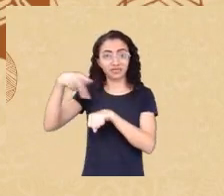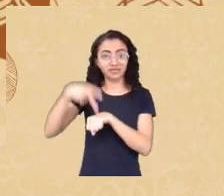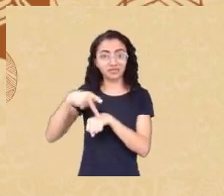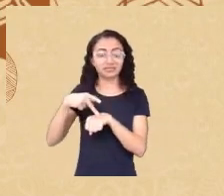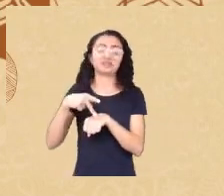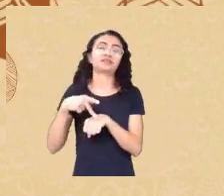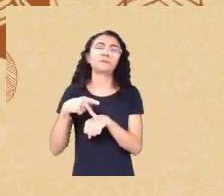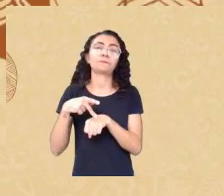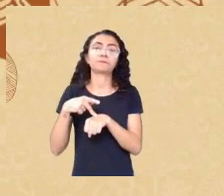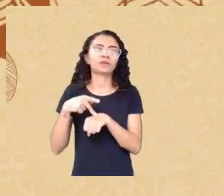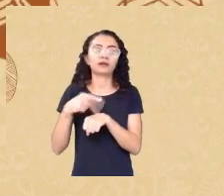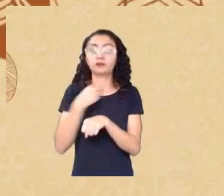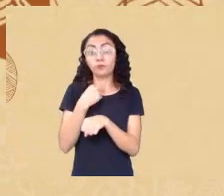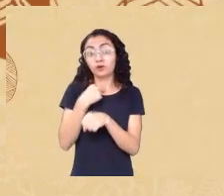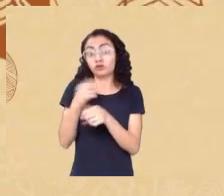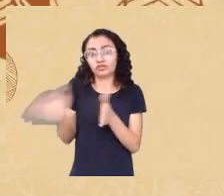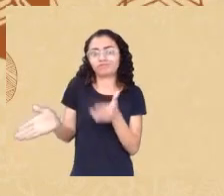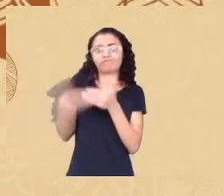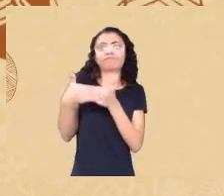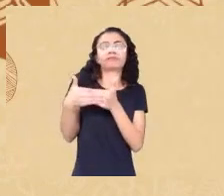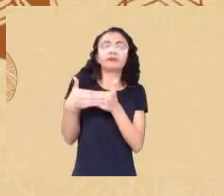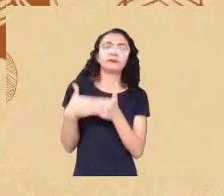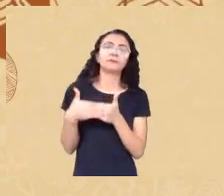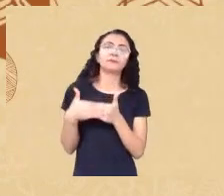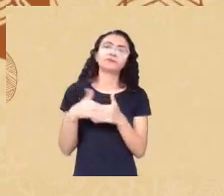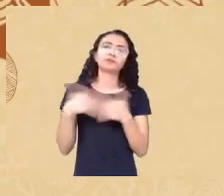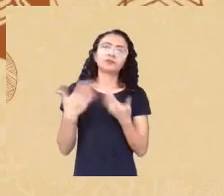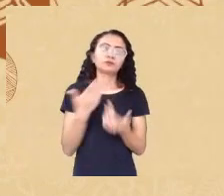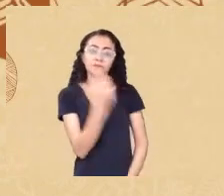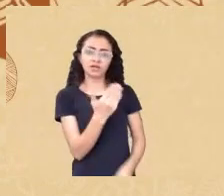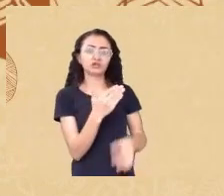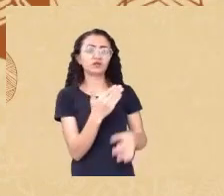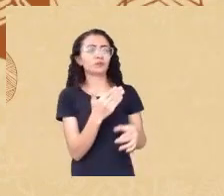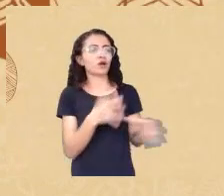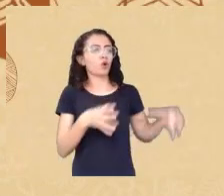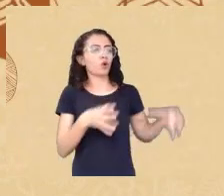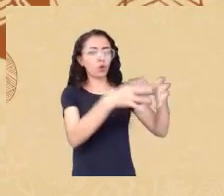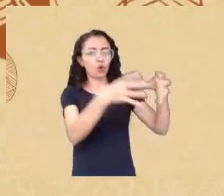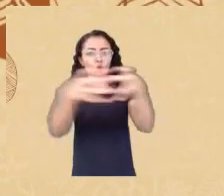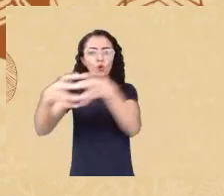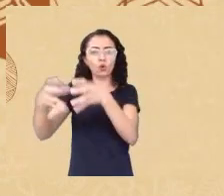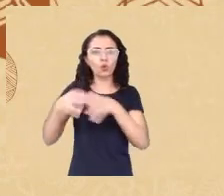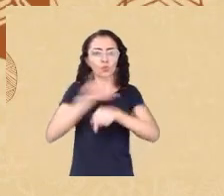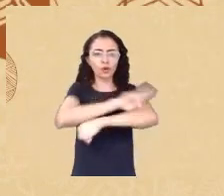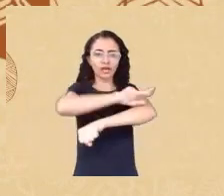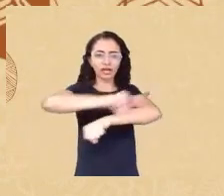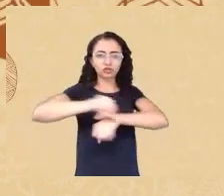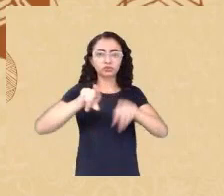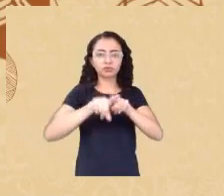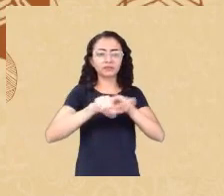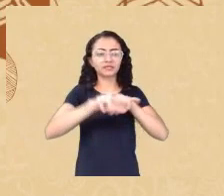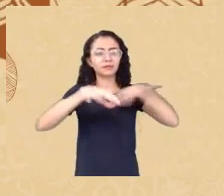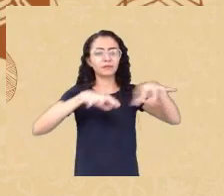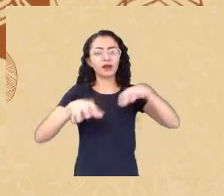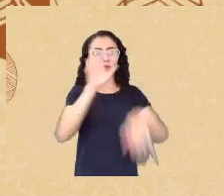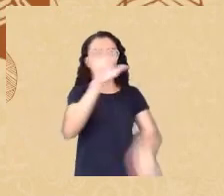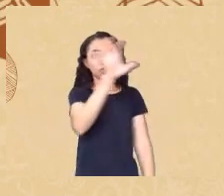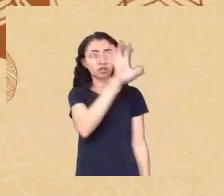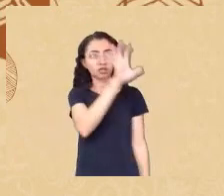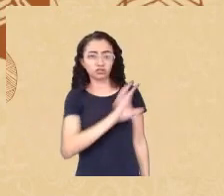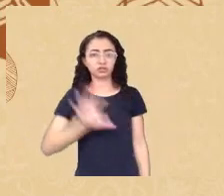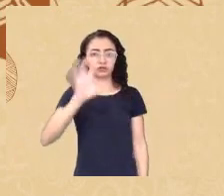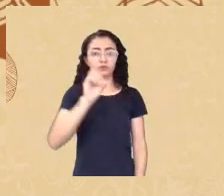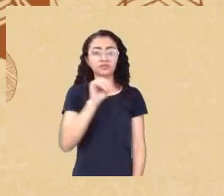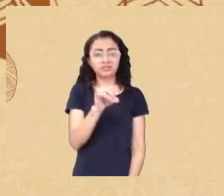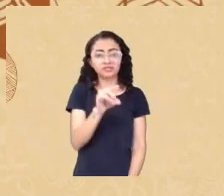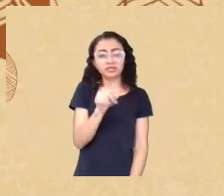para colocar os grupos étnicos eu queria colocar até pelo menos por regiões porque por exemplo se você dizer só Ásia a